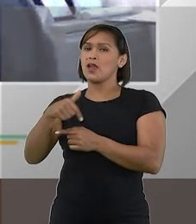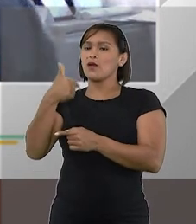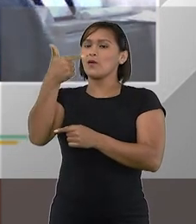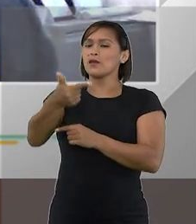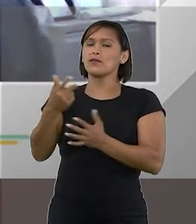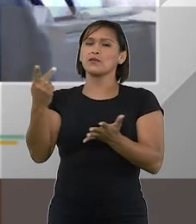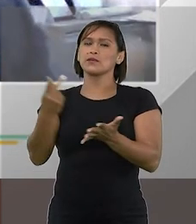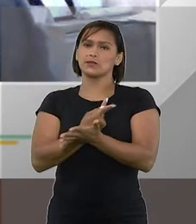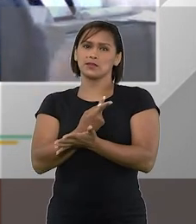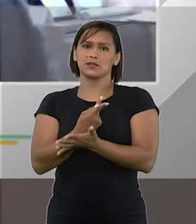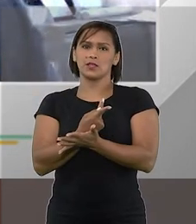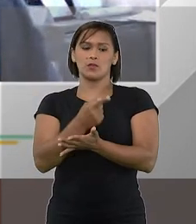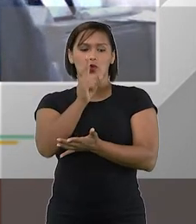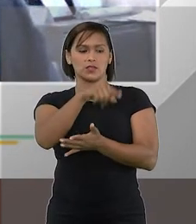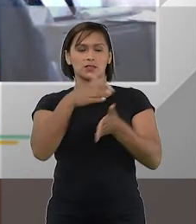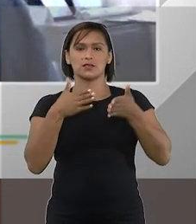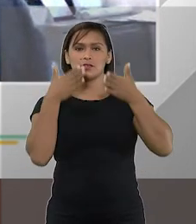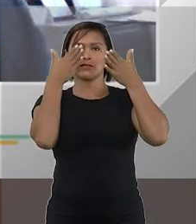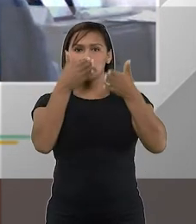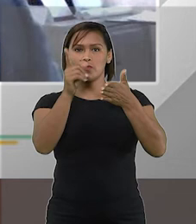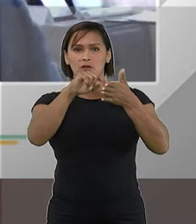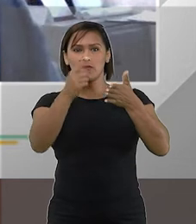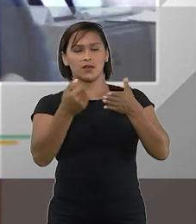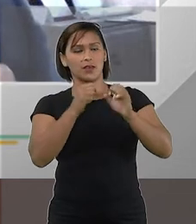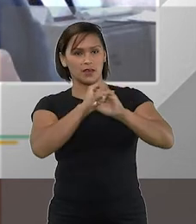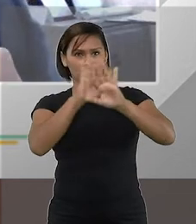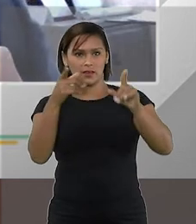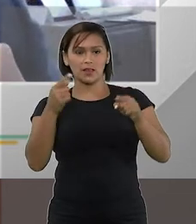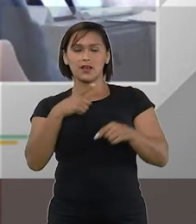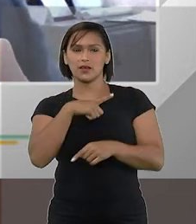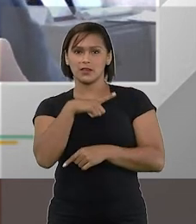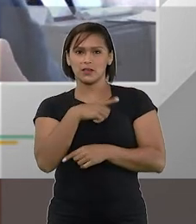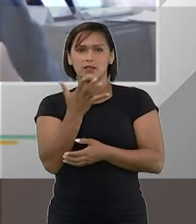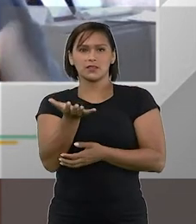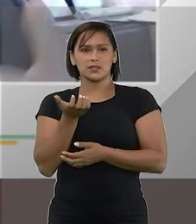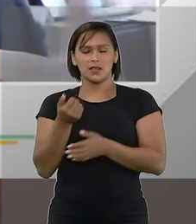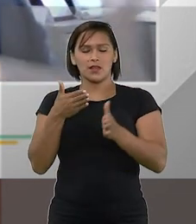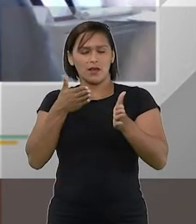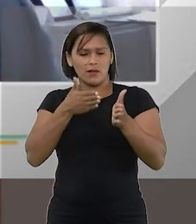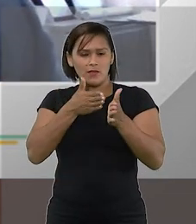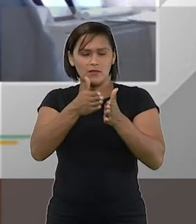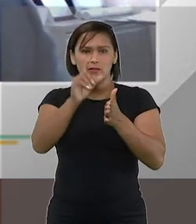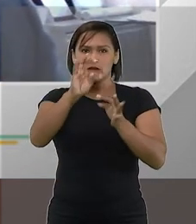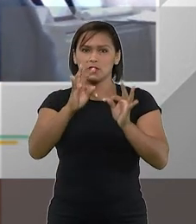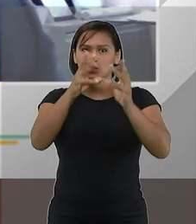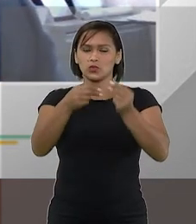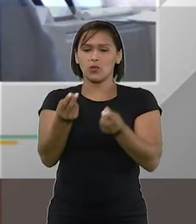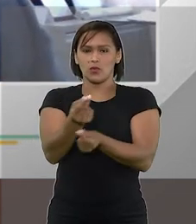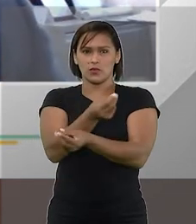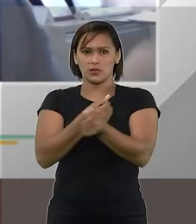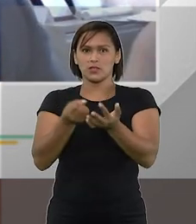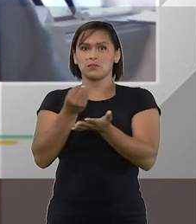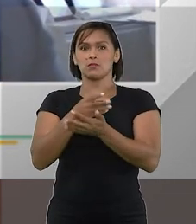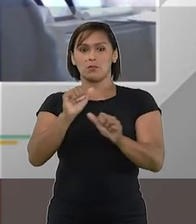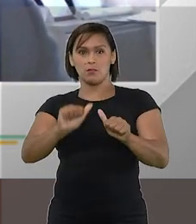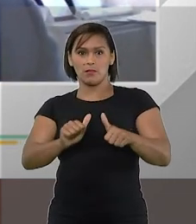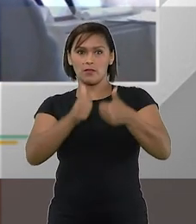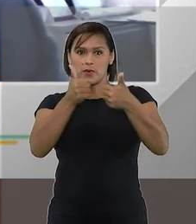decorrência deste objetivo é claro nós pretendemos alienar esses bens de maneira